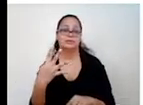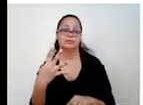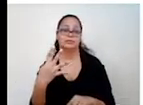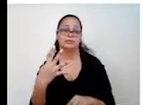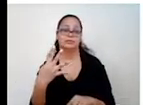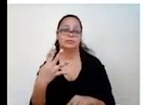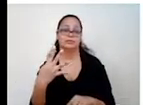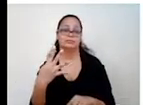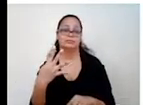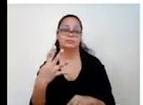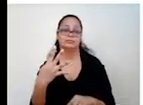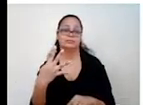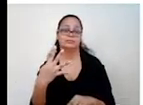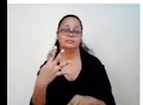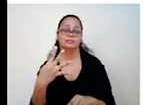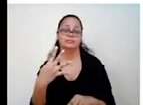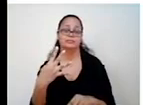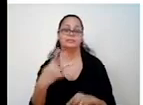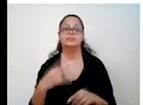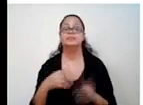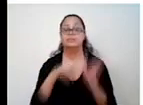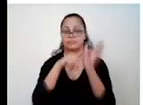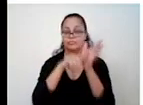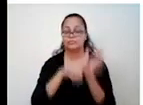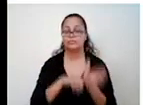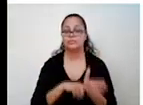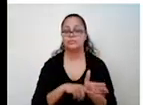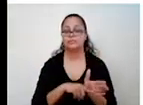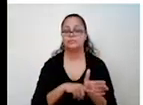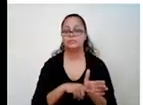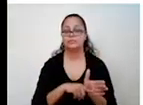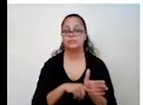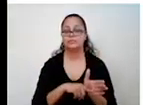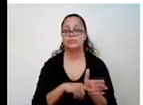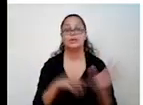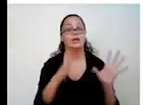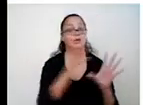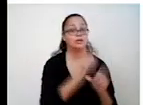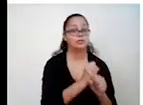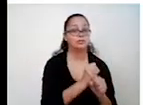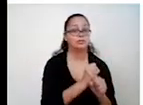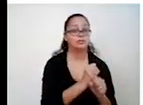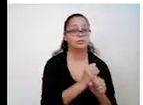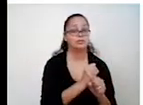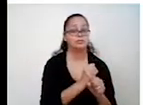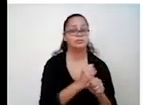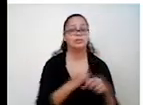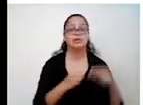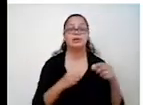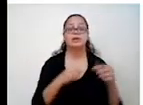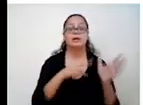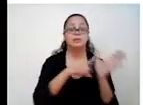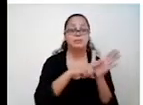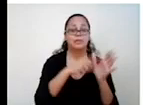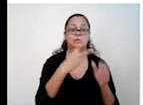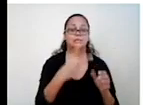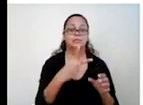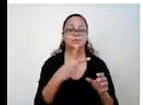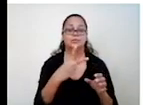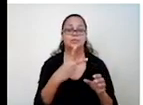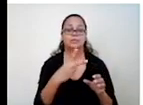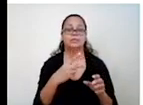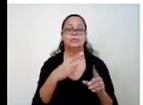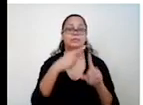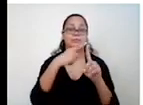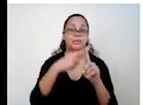Confere. 14 aqui com 14 aqui. Agora, aqui na soma, Menos 2 mais menos 7. Regra de sinal